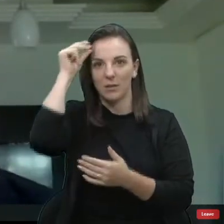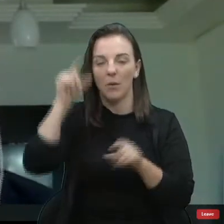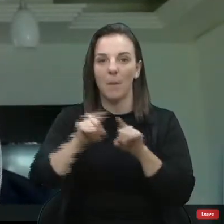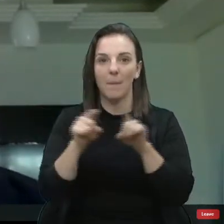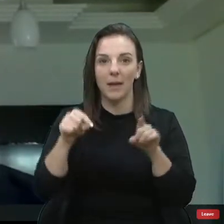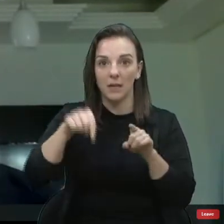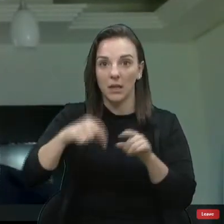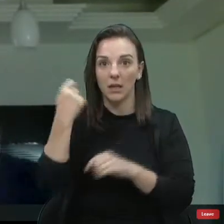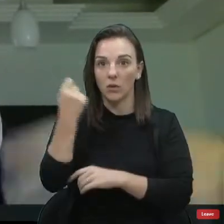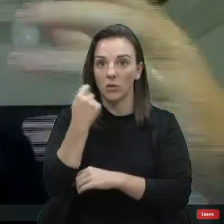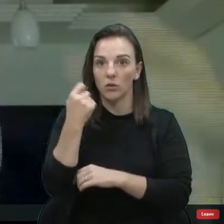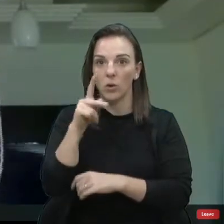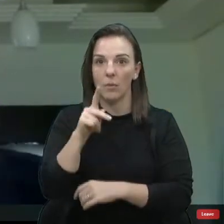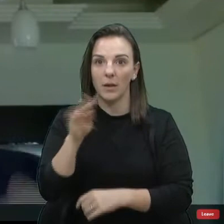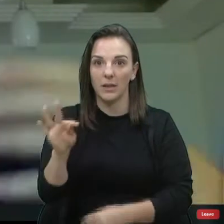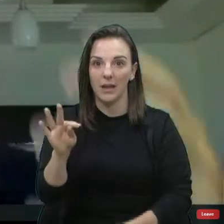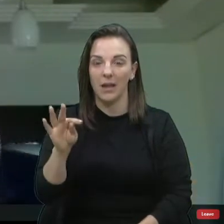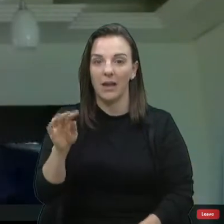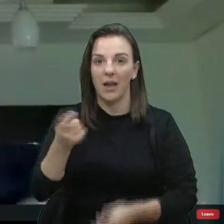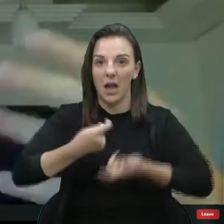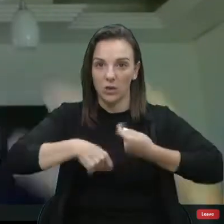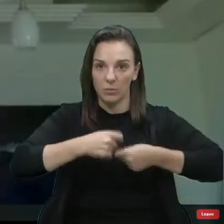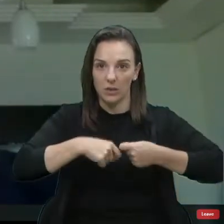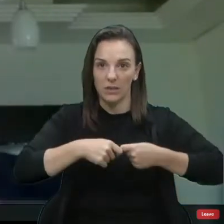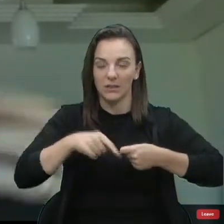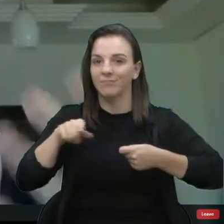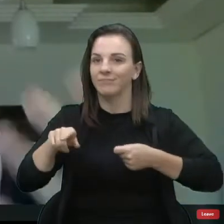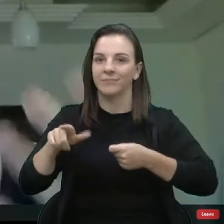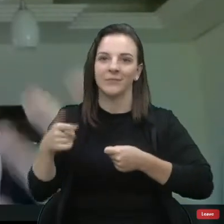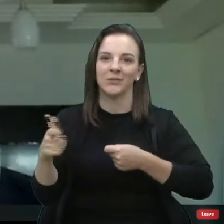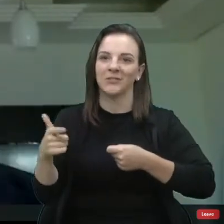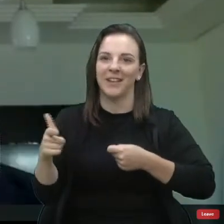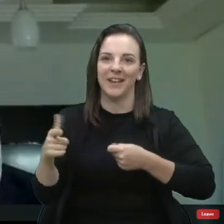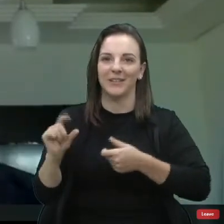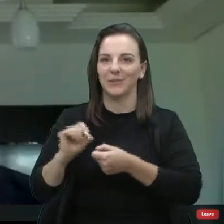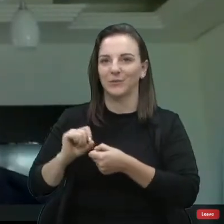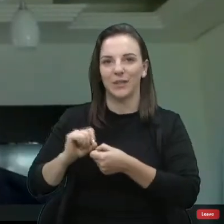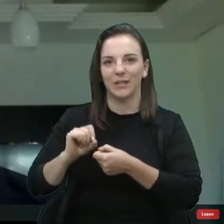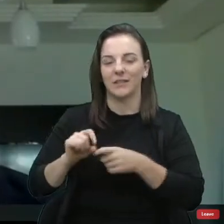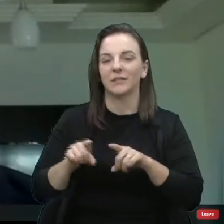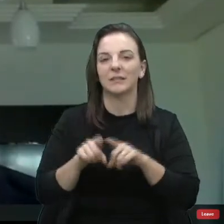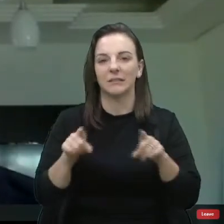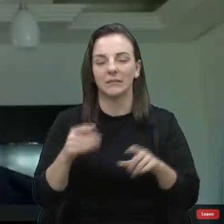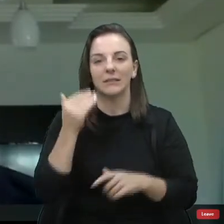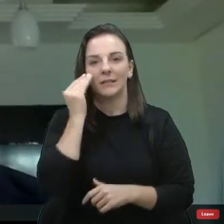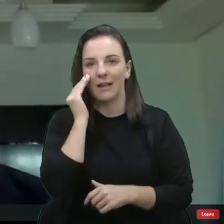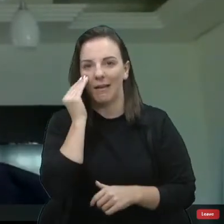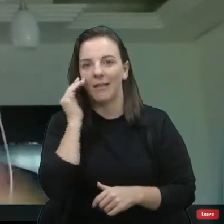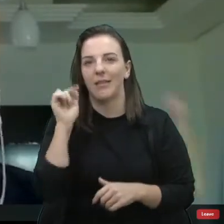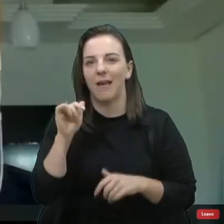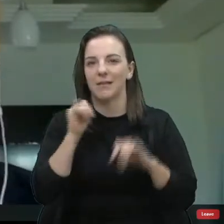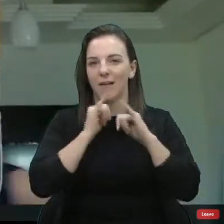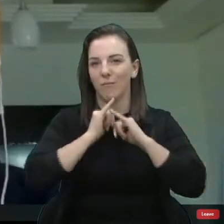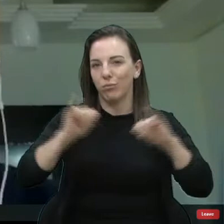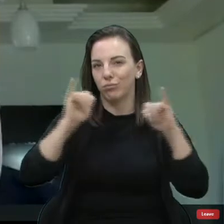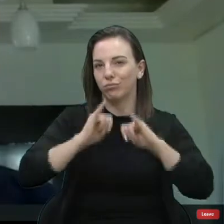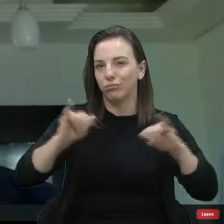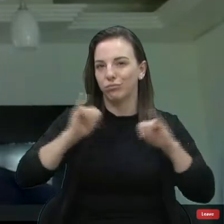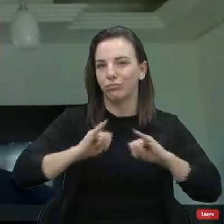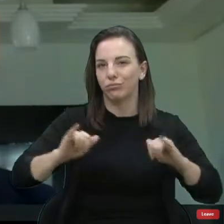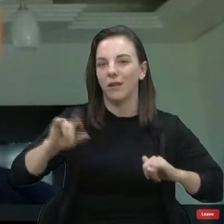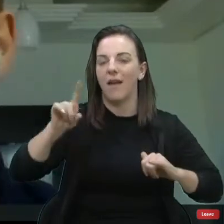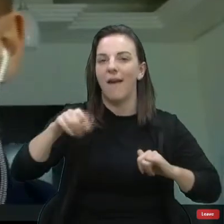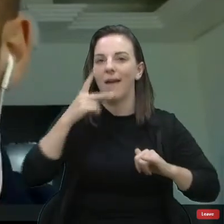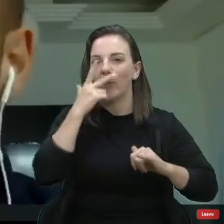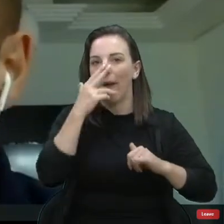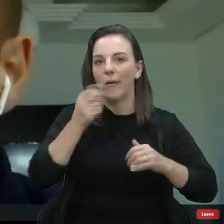Sul eles não fazem. Então, a gente entende que essa narrativa de discurso, assim, é bem para jogar para a torcida, né? É normal, faz parte